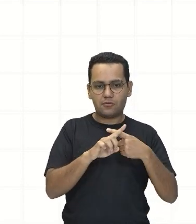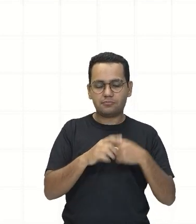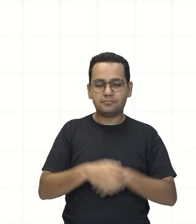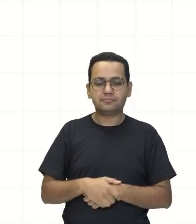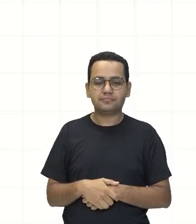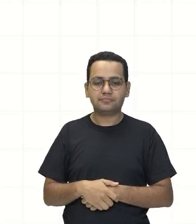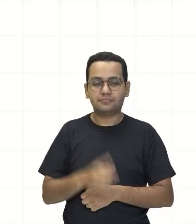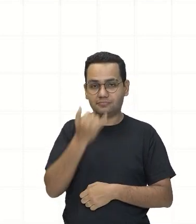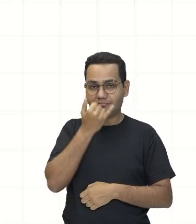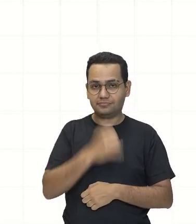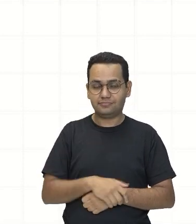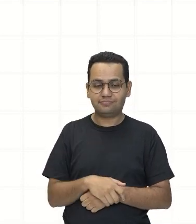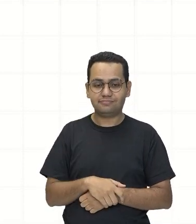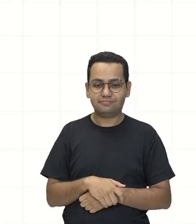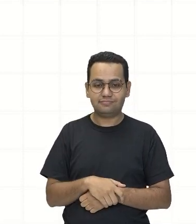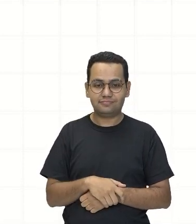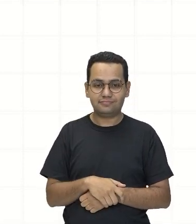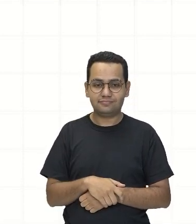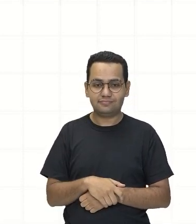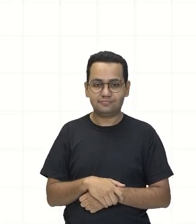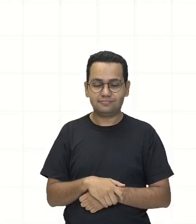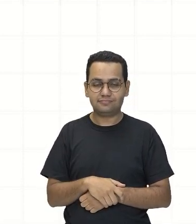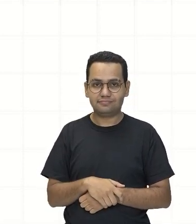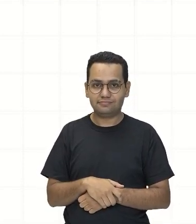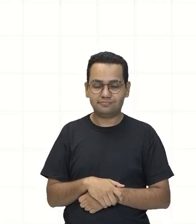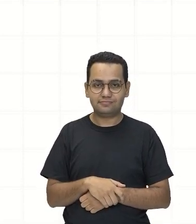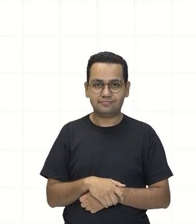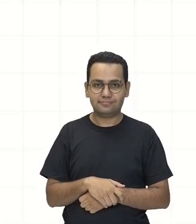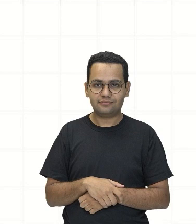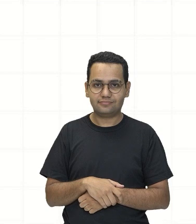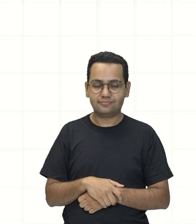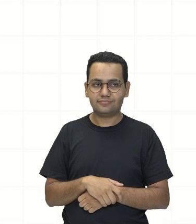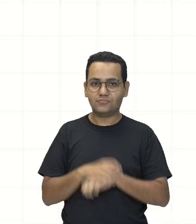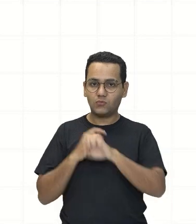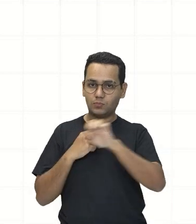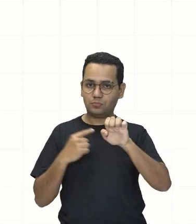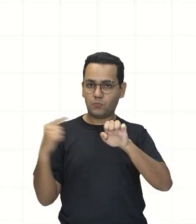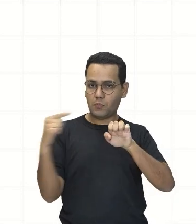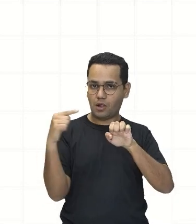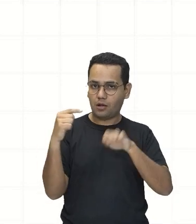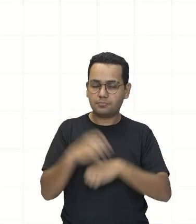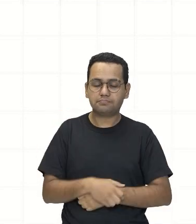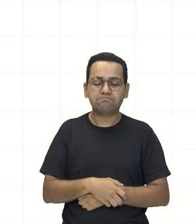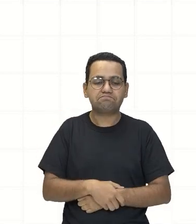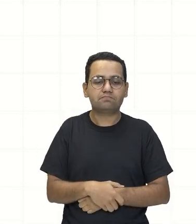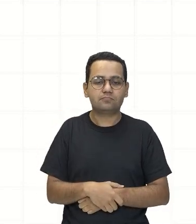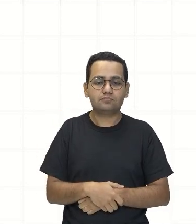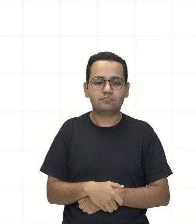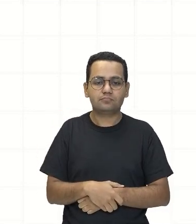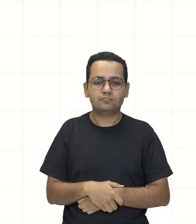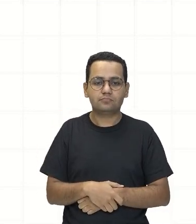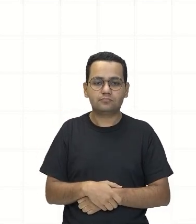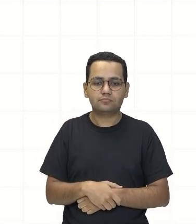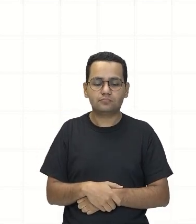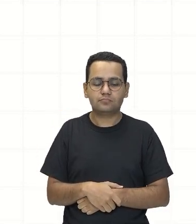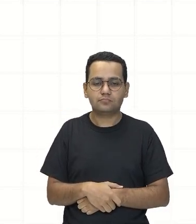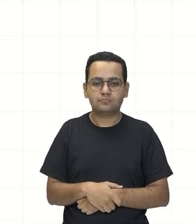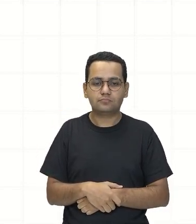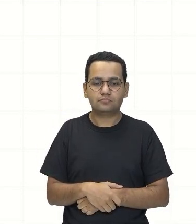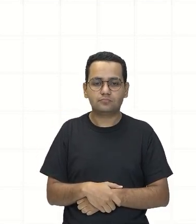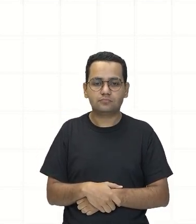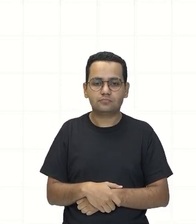Desculpa Vamos ver aqui Deixa eu Exatamente Apagar aqui Vou